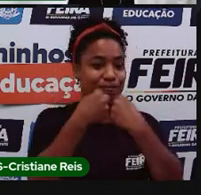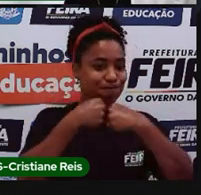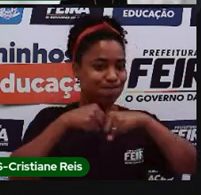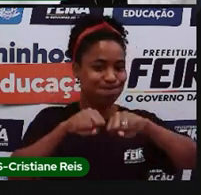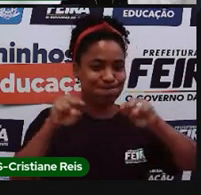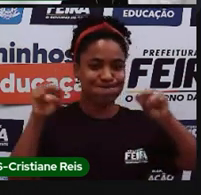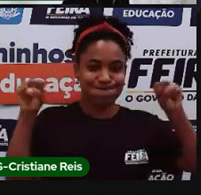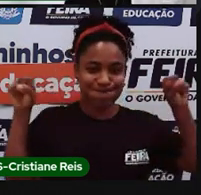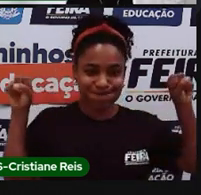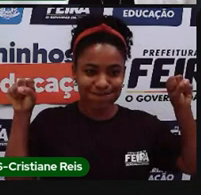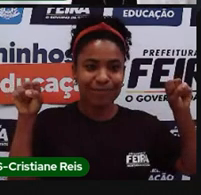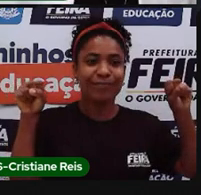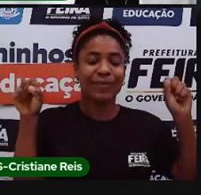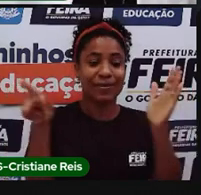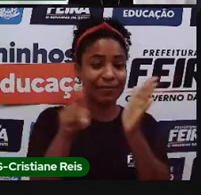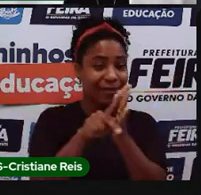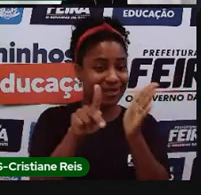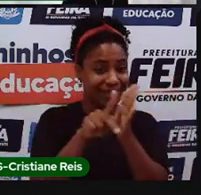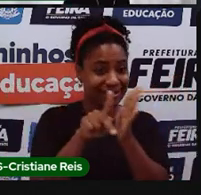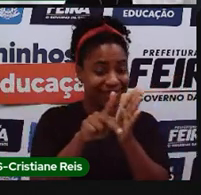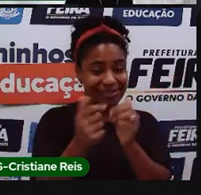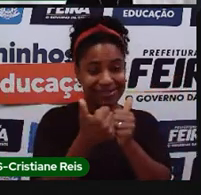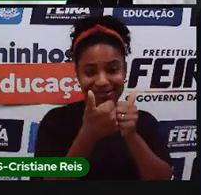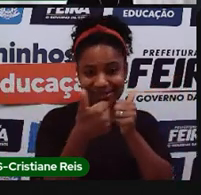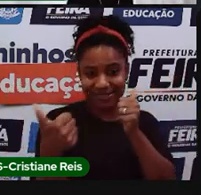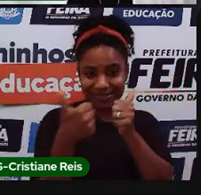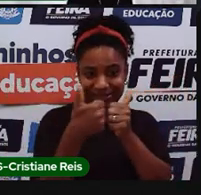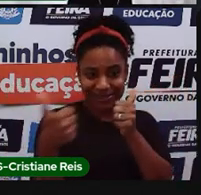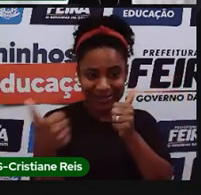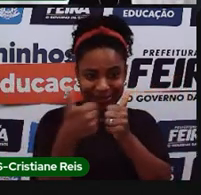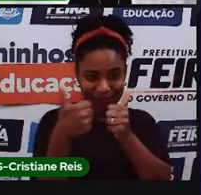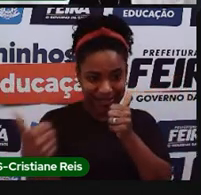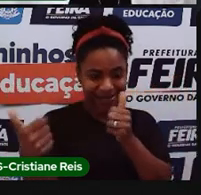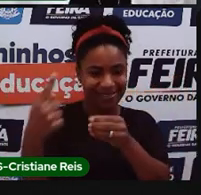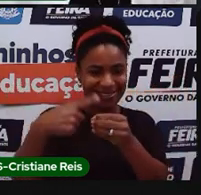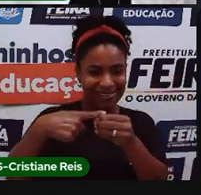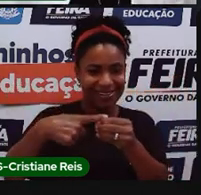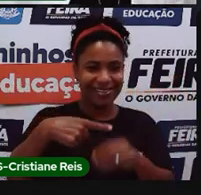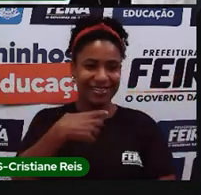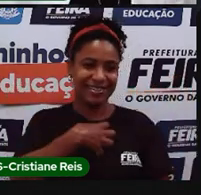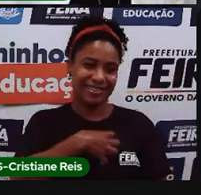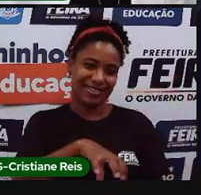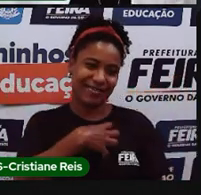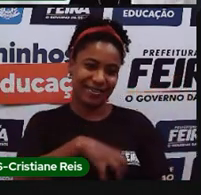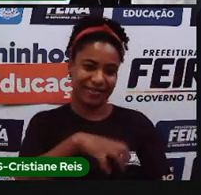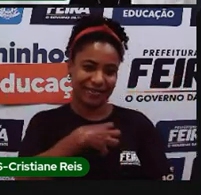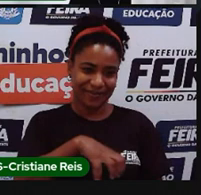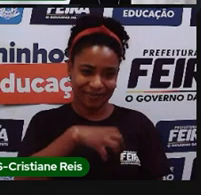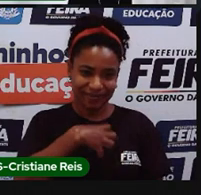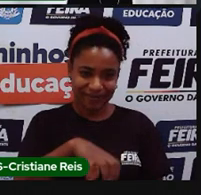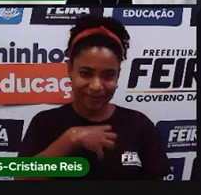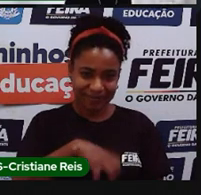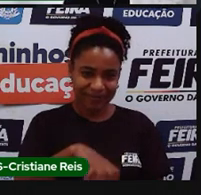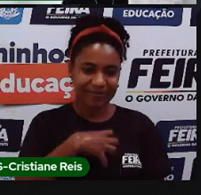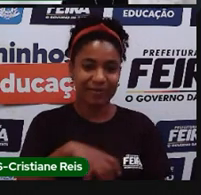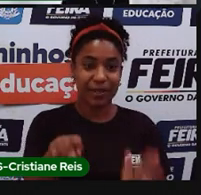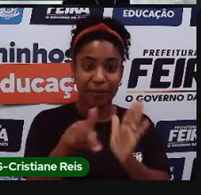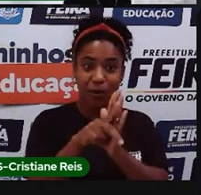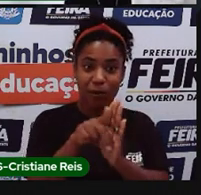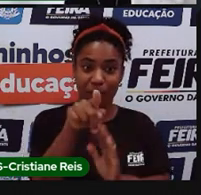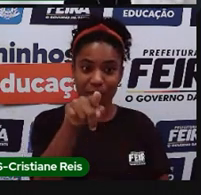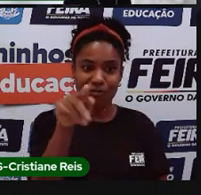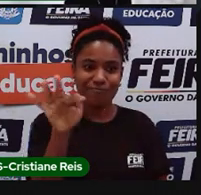fazendo parte da região metropolitana, né, de Salvador. Mas ele está bem aqui nesse cantinho aqui, ó. Né?